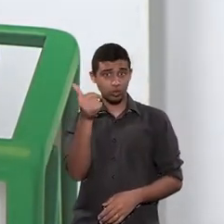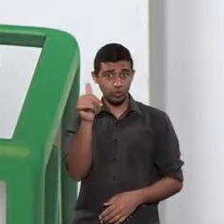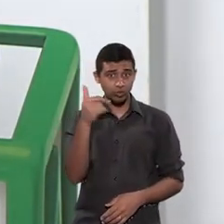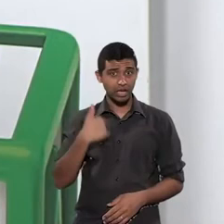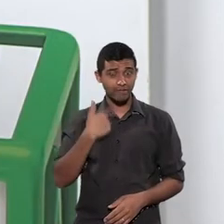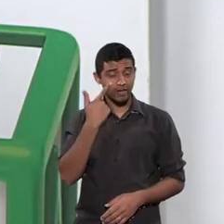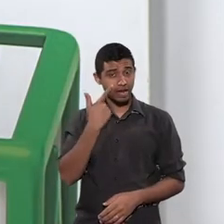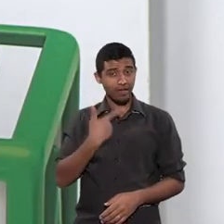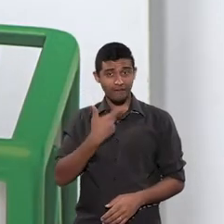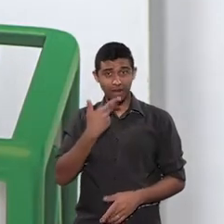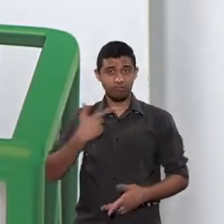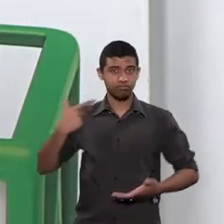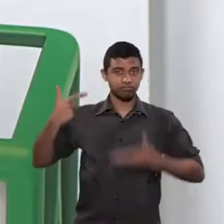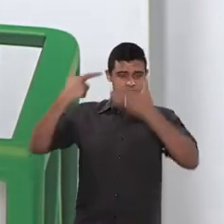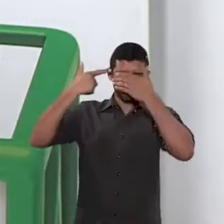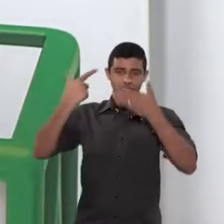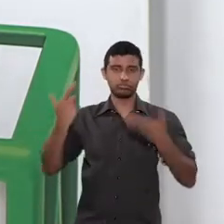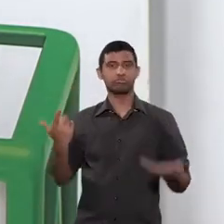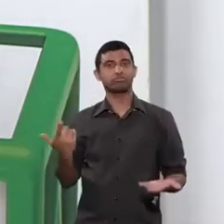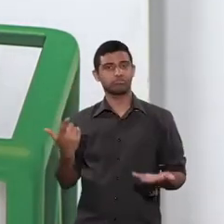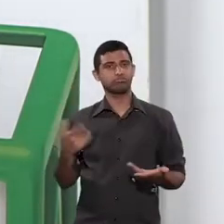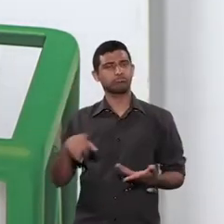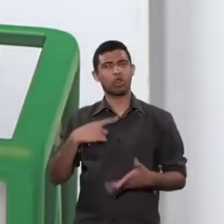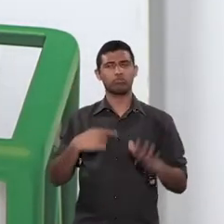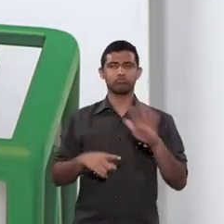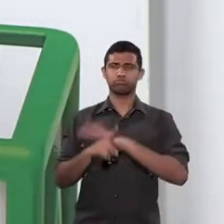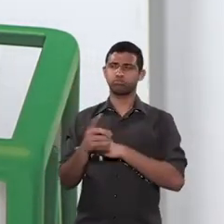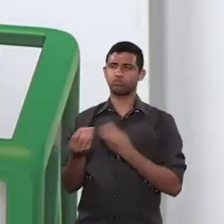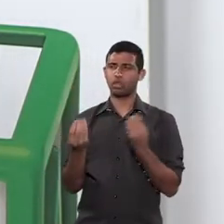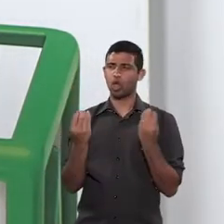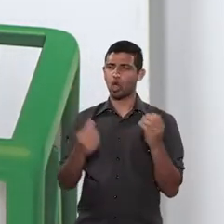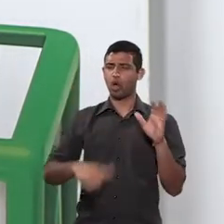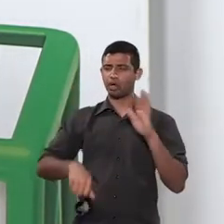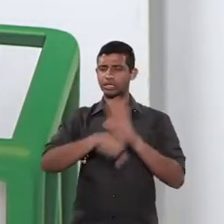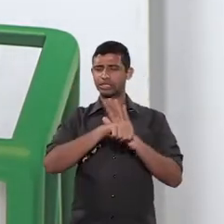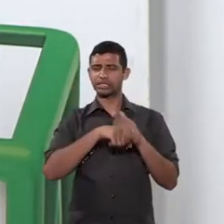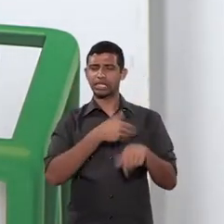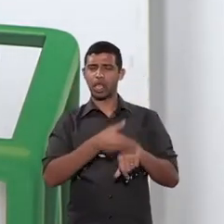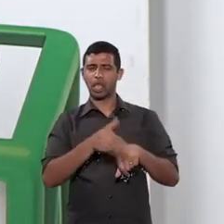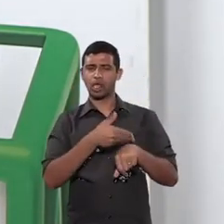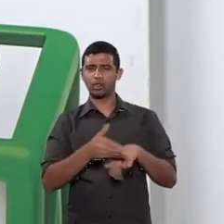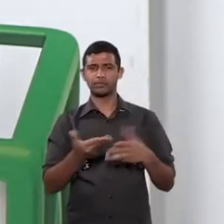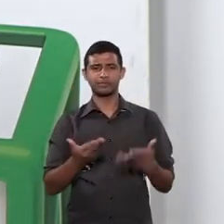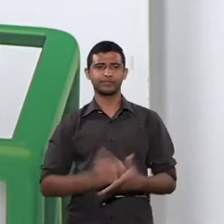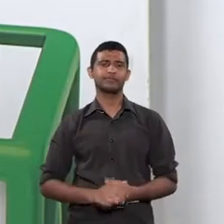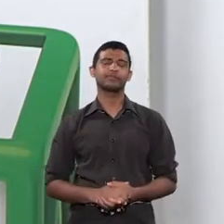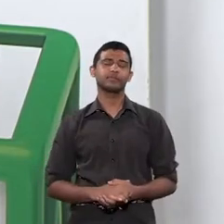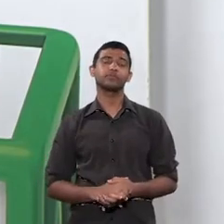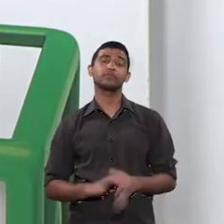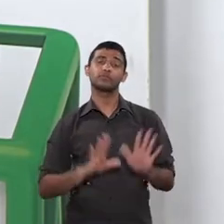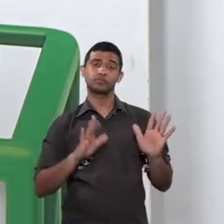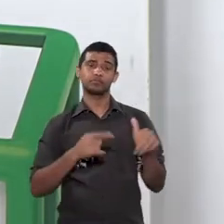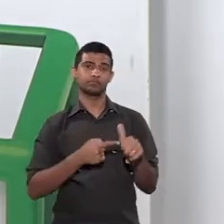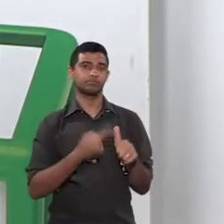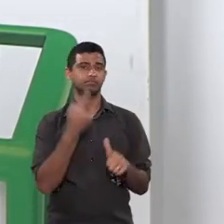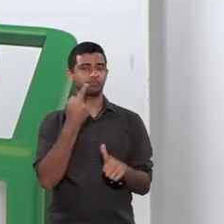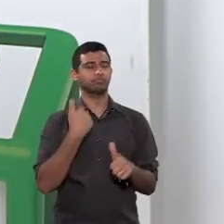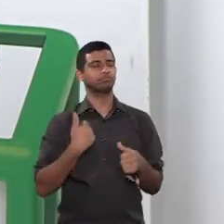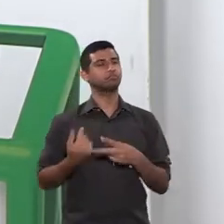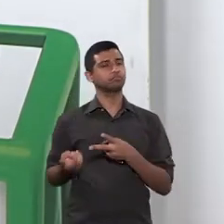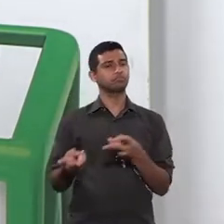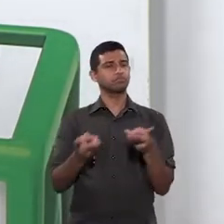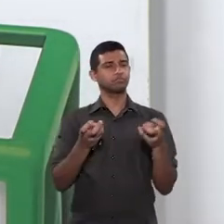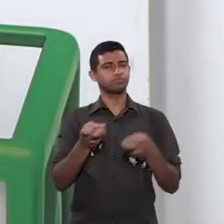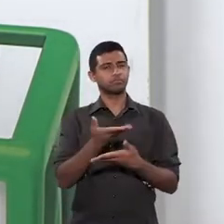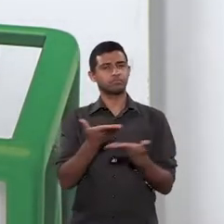Então, há uma relação muito mais dura que a gente até questiona sobre a criminalização dessa prática. Eu acho o seguinte, o primeiro ponto como